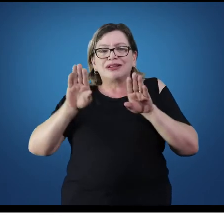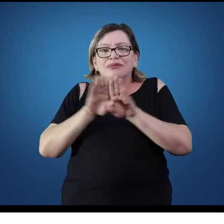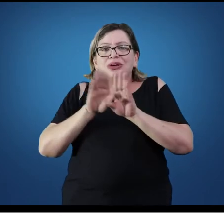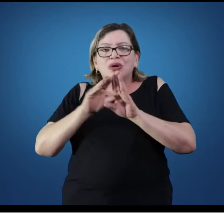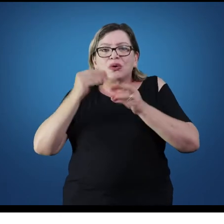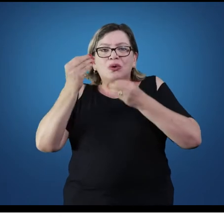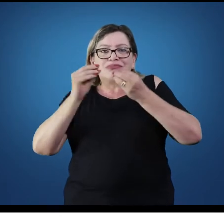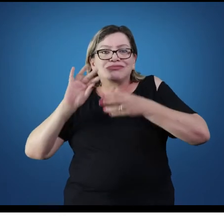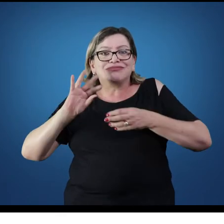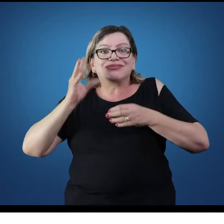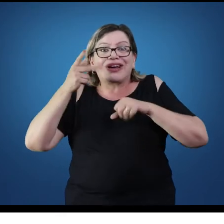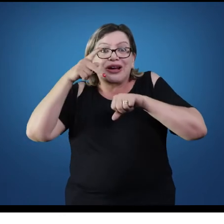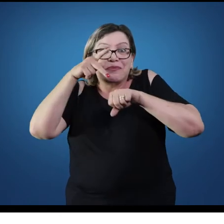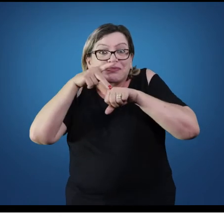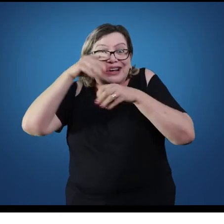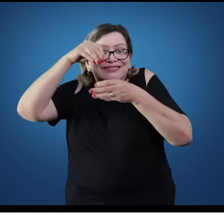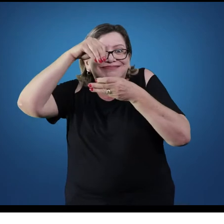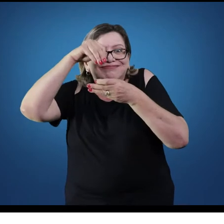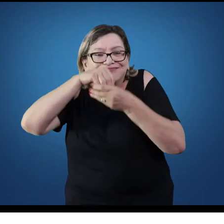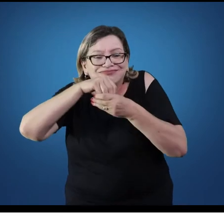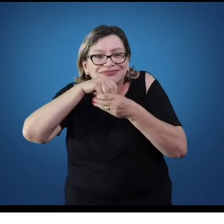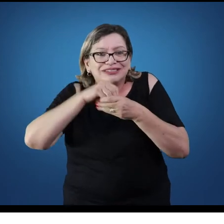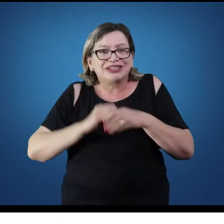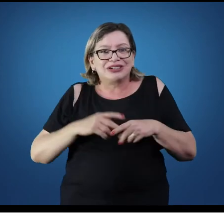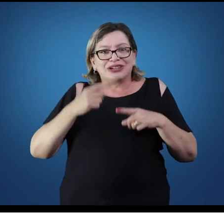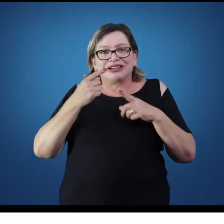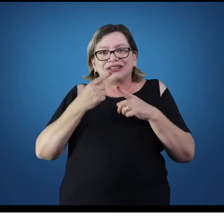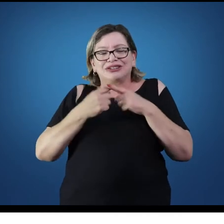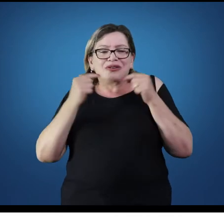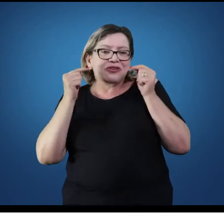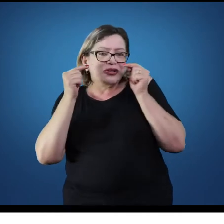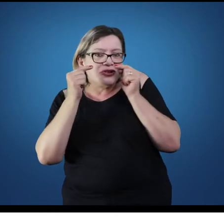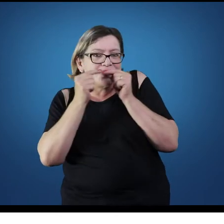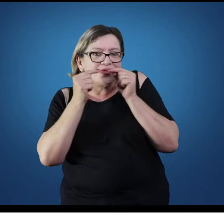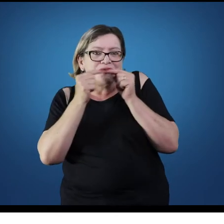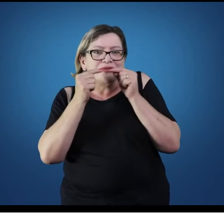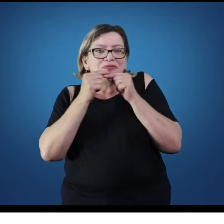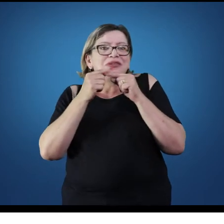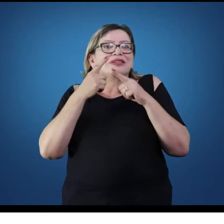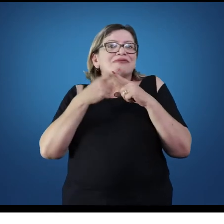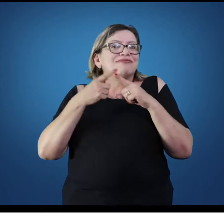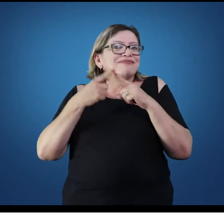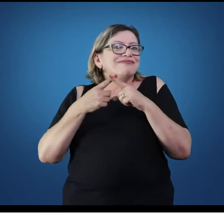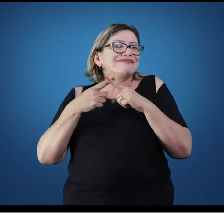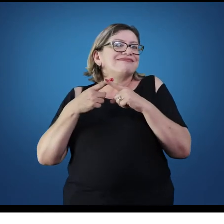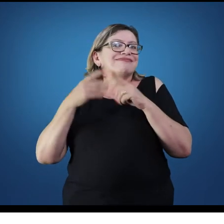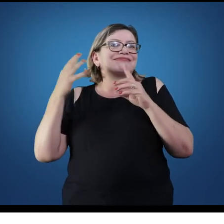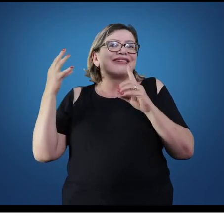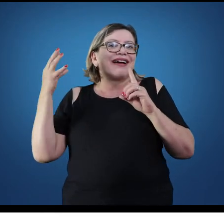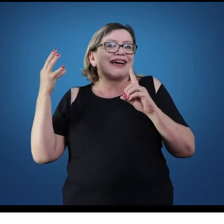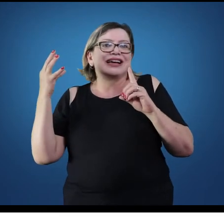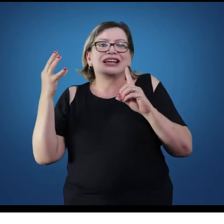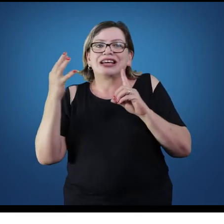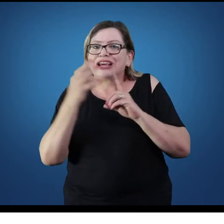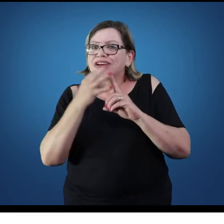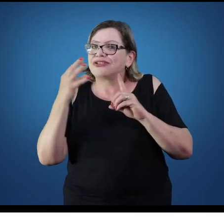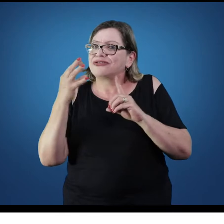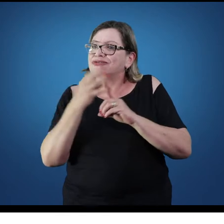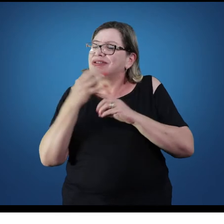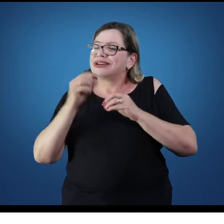por um aspecto aí ligado principalmente às